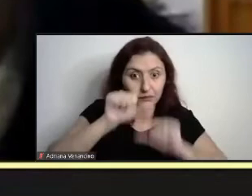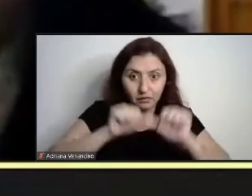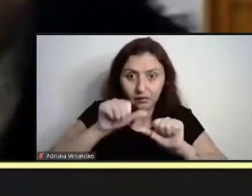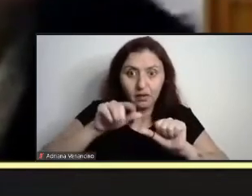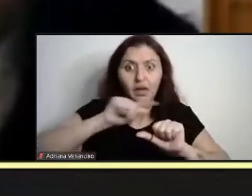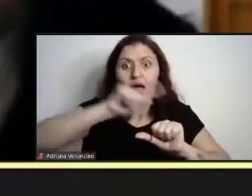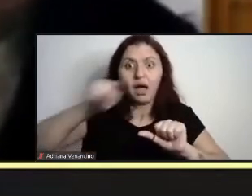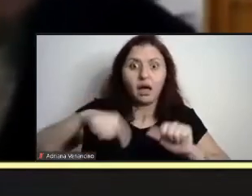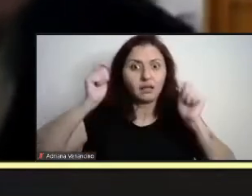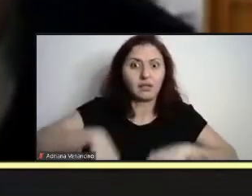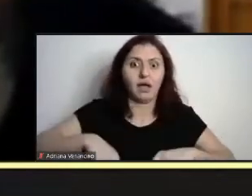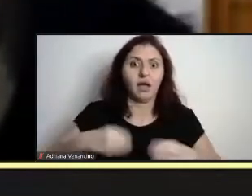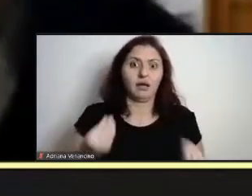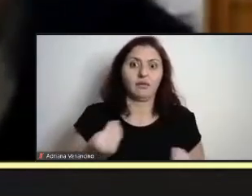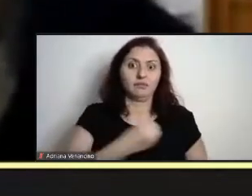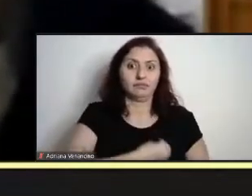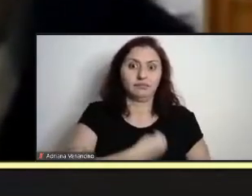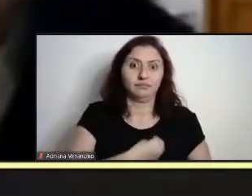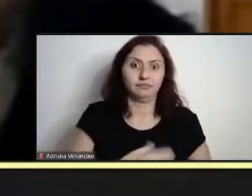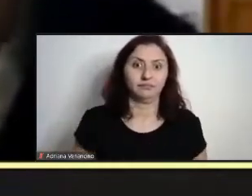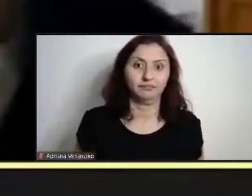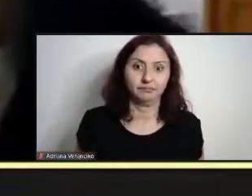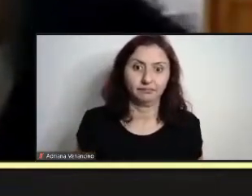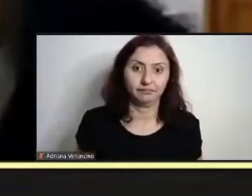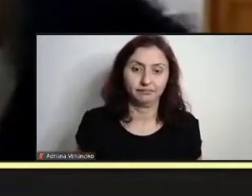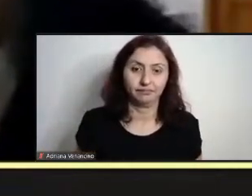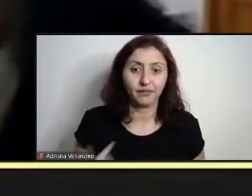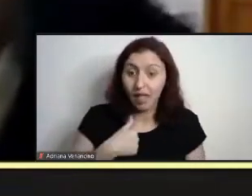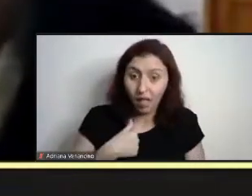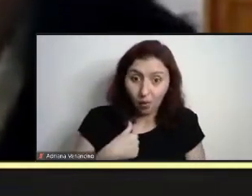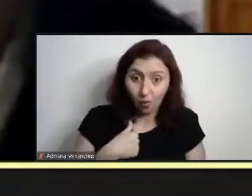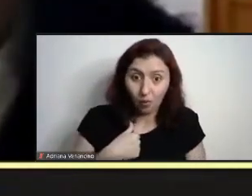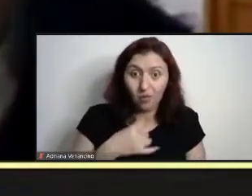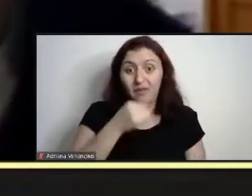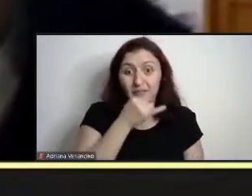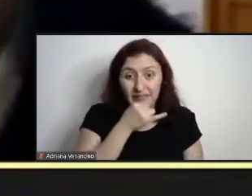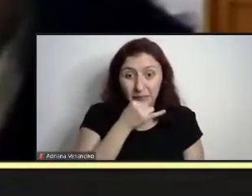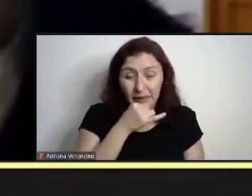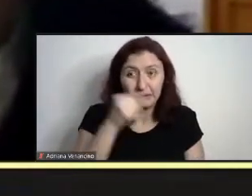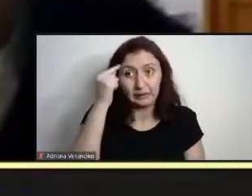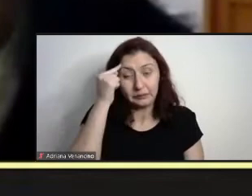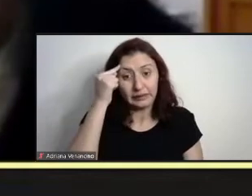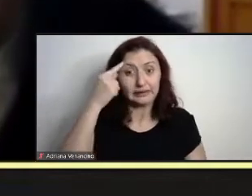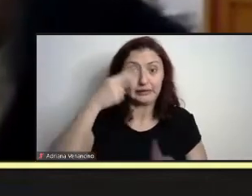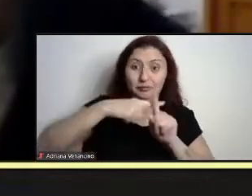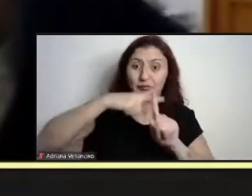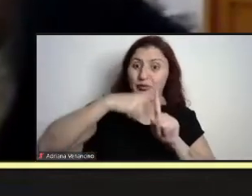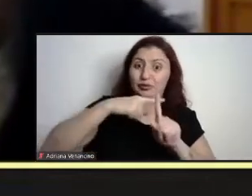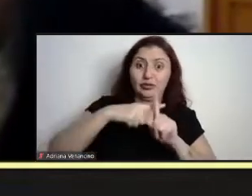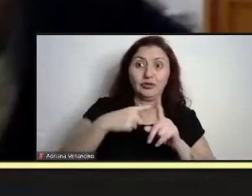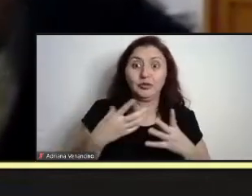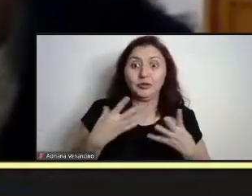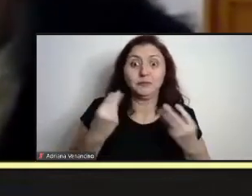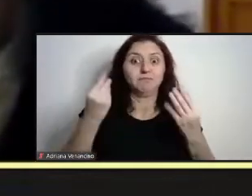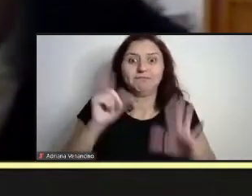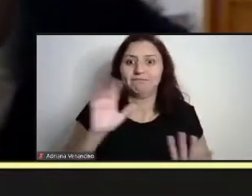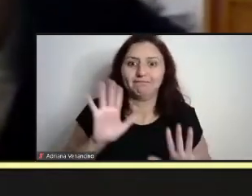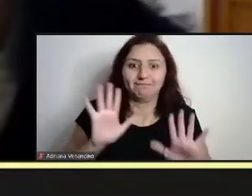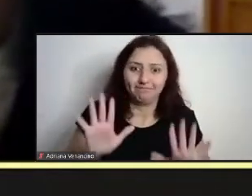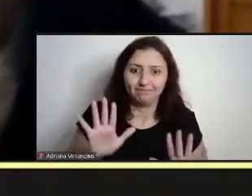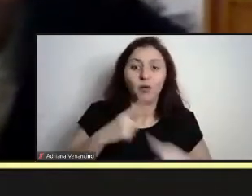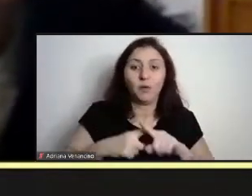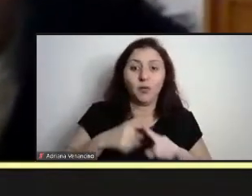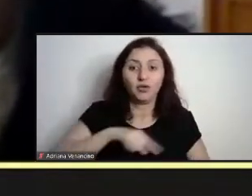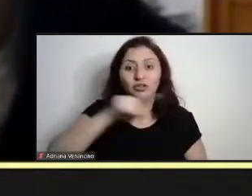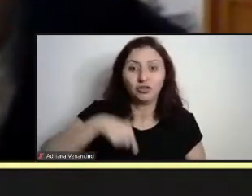disso, infelizmente, eu não consigo ser tão positivo assim, eu acho que a gente tem uma tendência muito grande, pelas